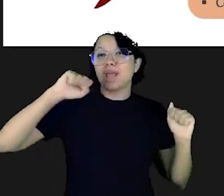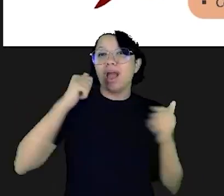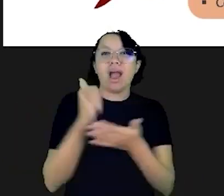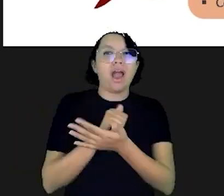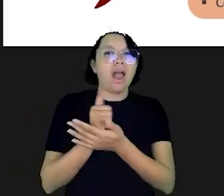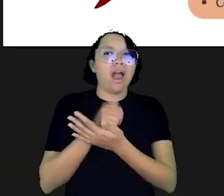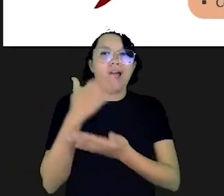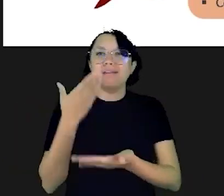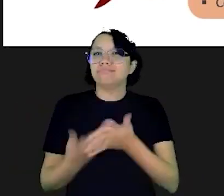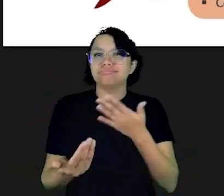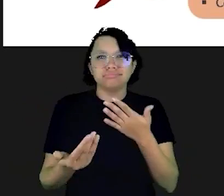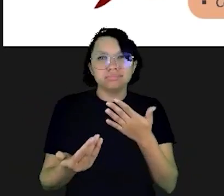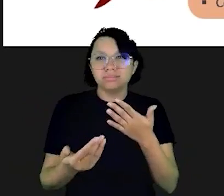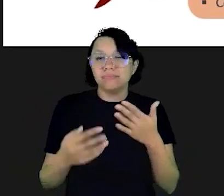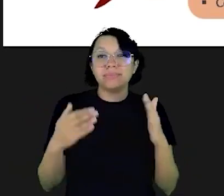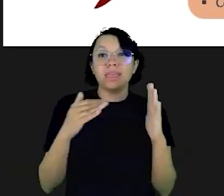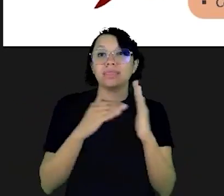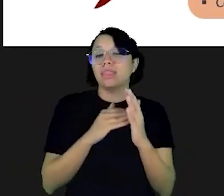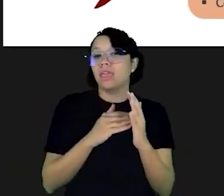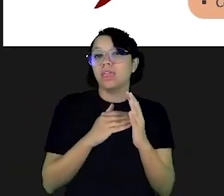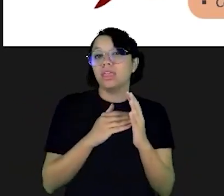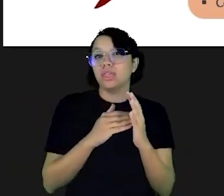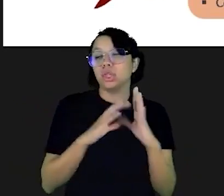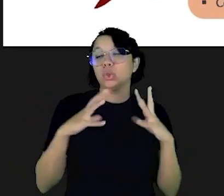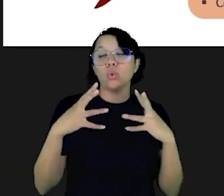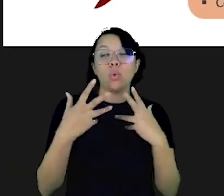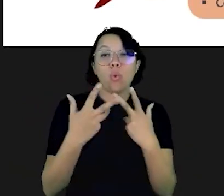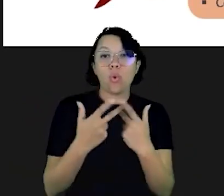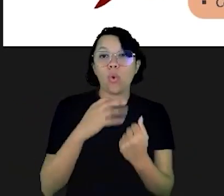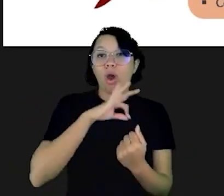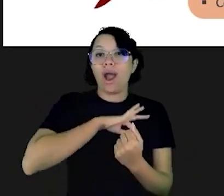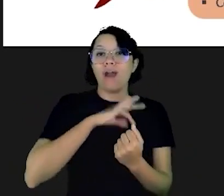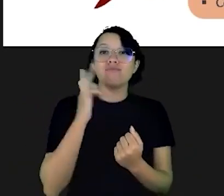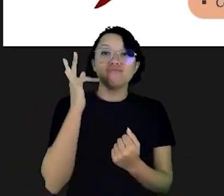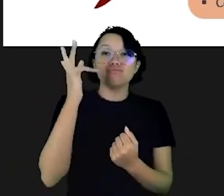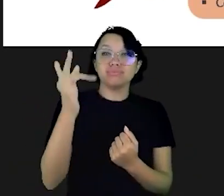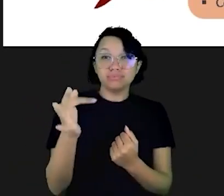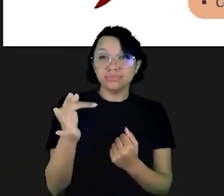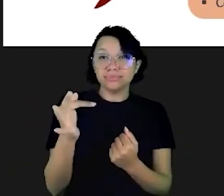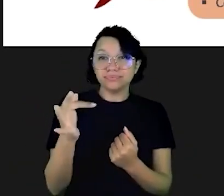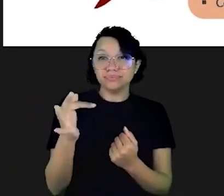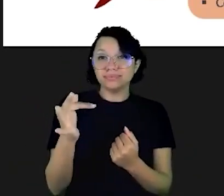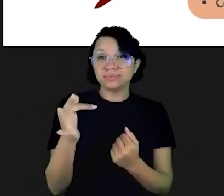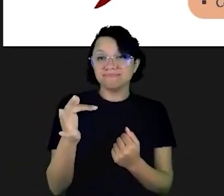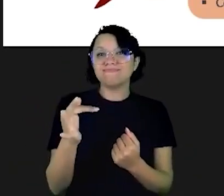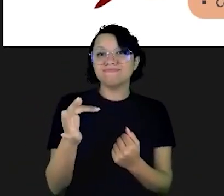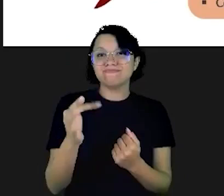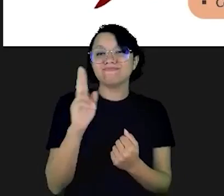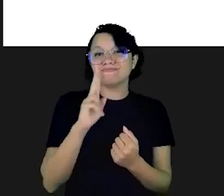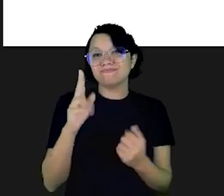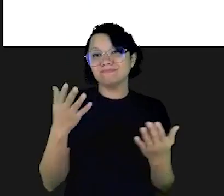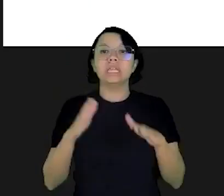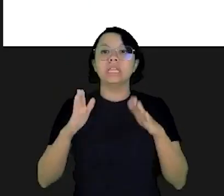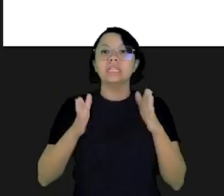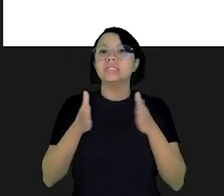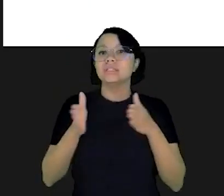o descontrole que vai levando a uma bola de neve até que o consumo futuro esteja totalmente comprometido